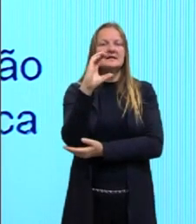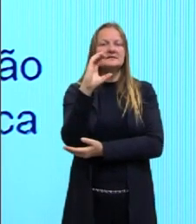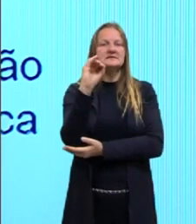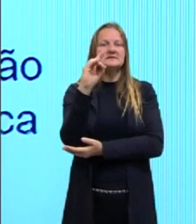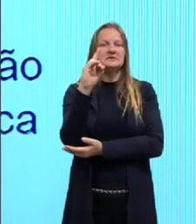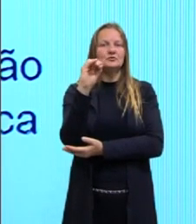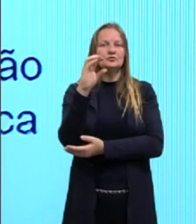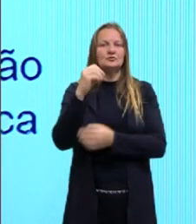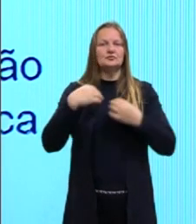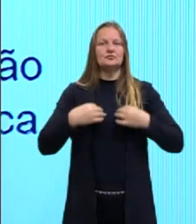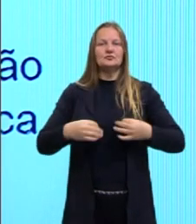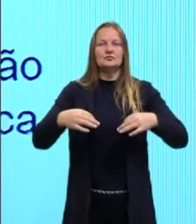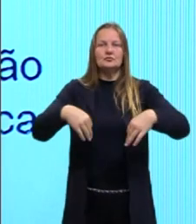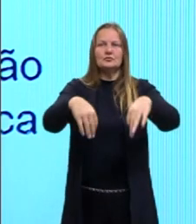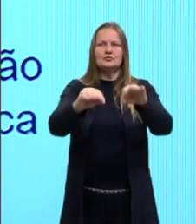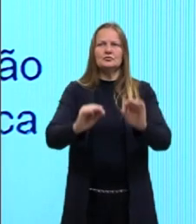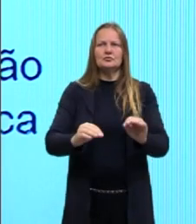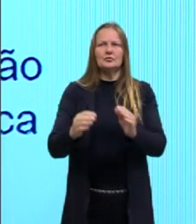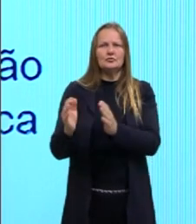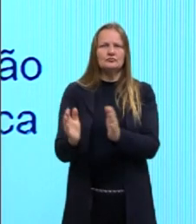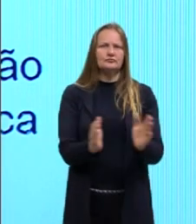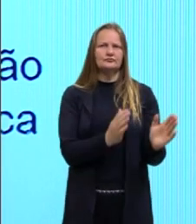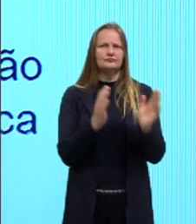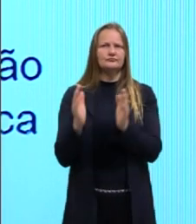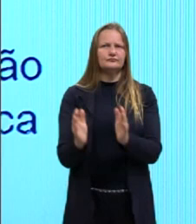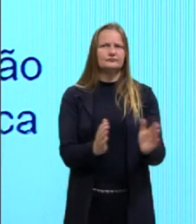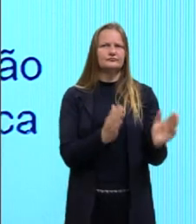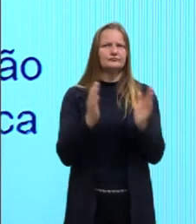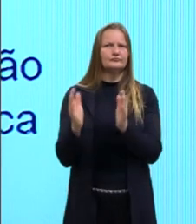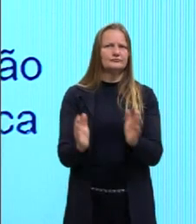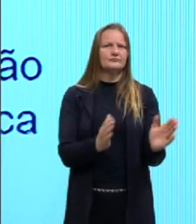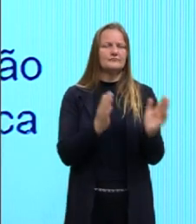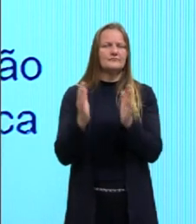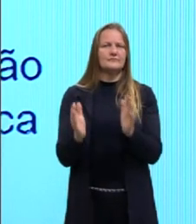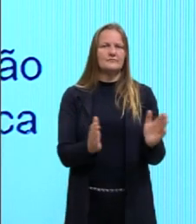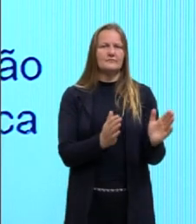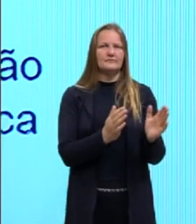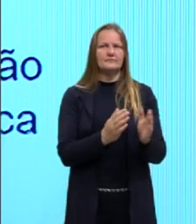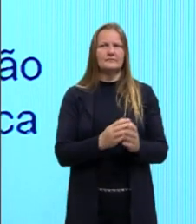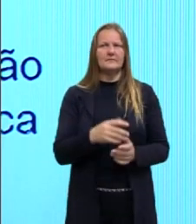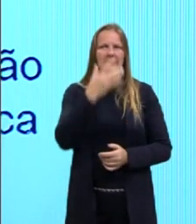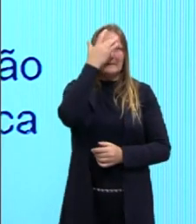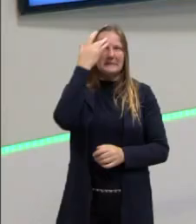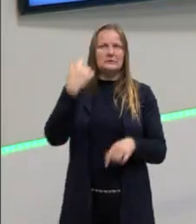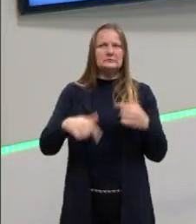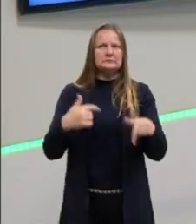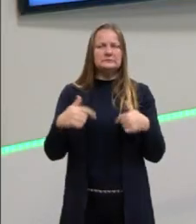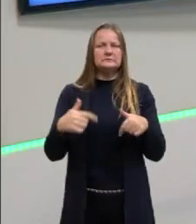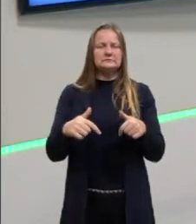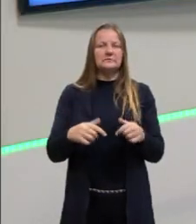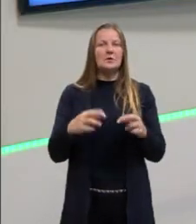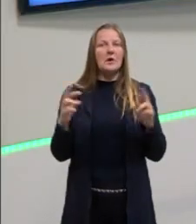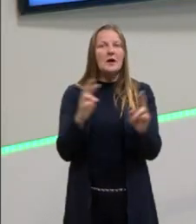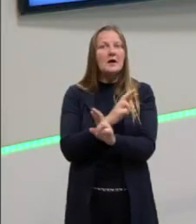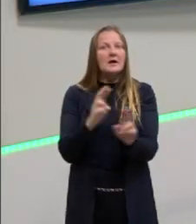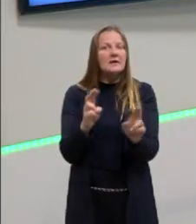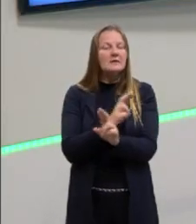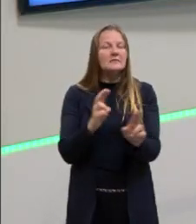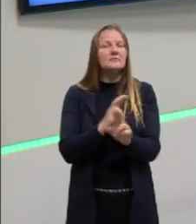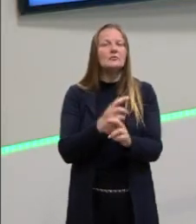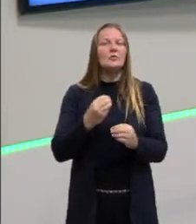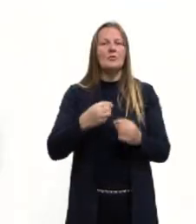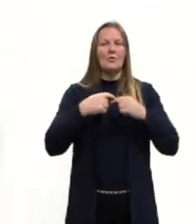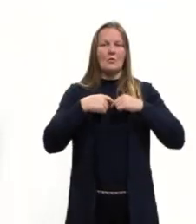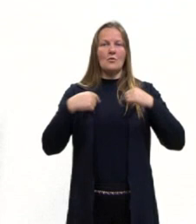mecânica, passa ali e tal, e tudo mais, tá? Então, essa é a relação que nós temos com